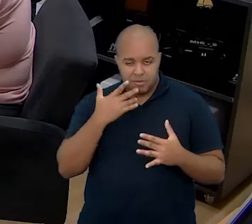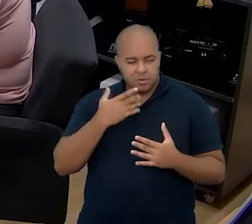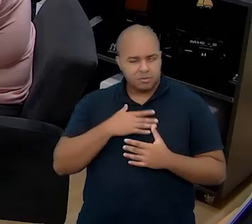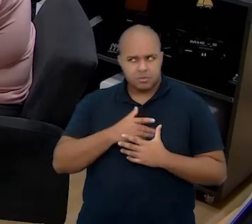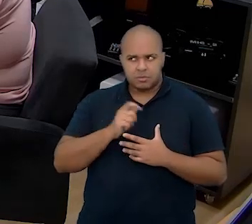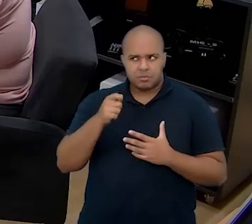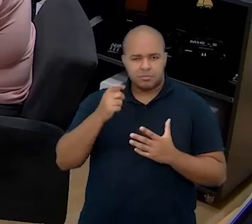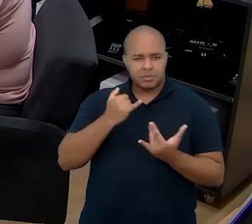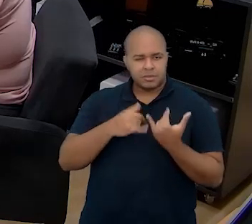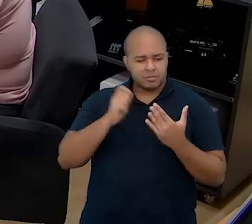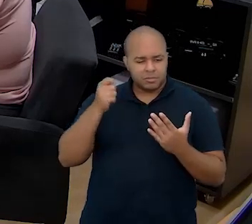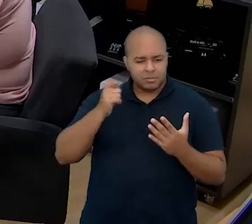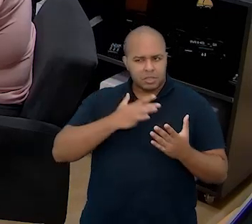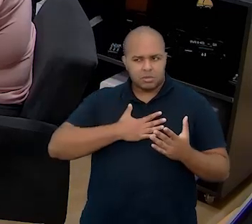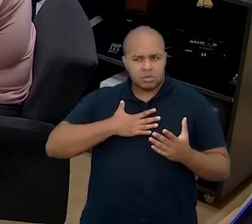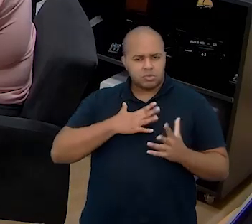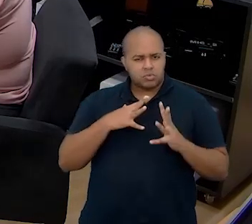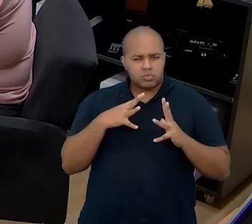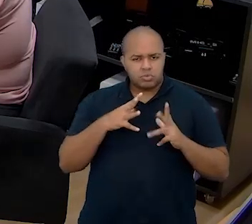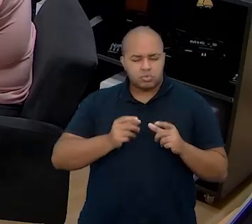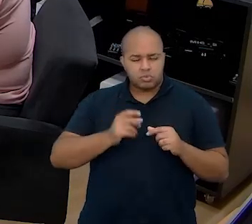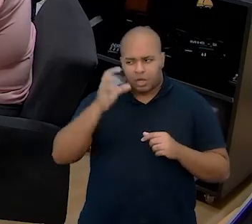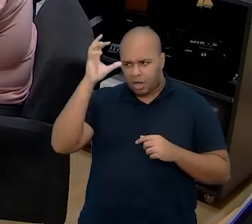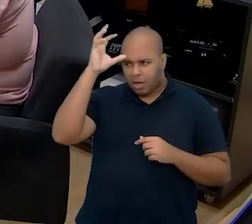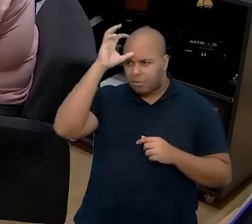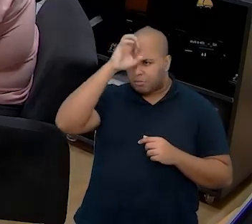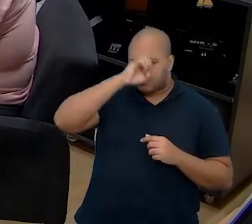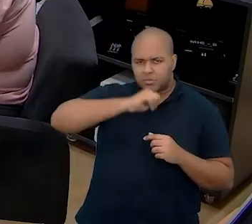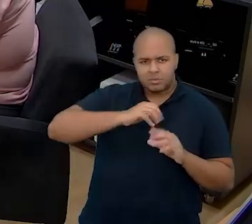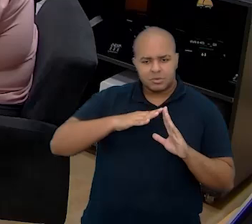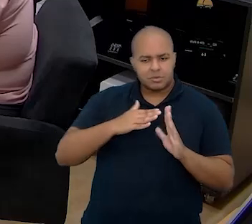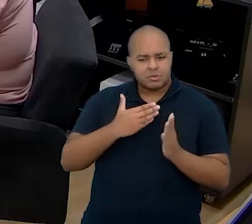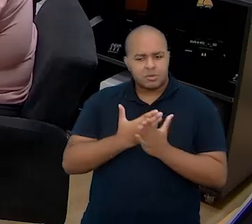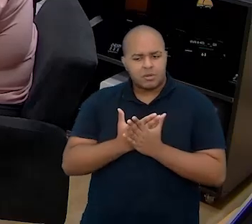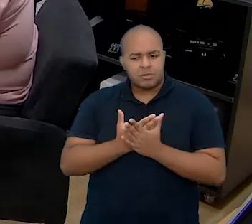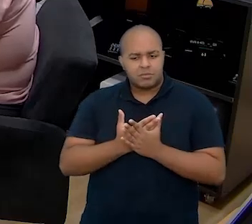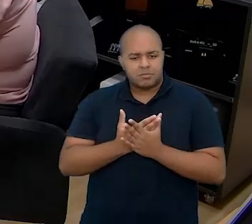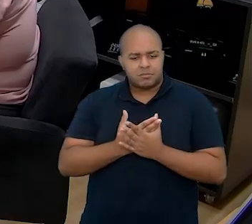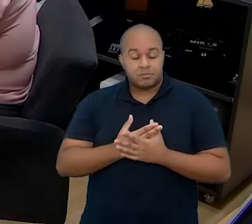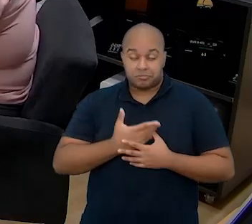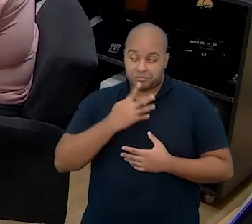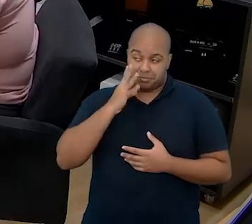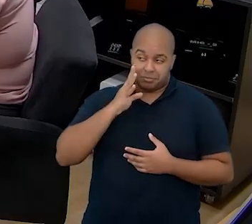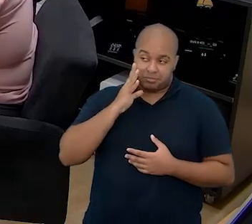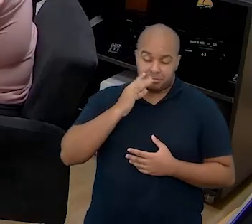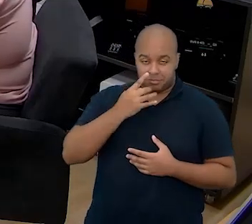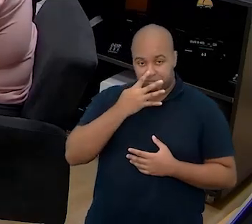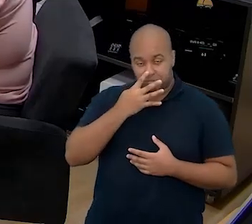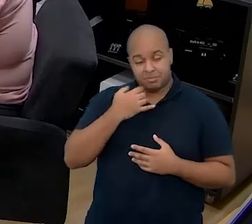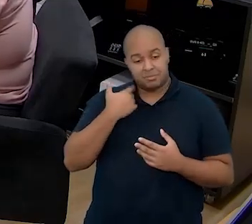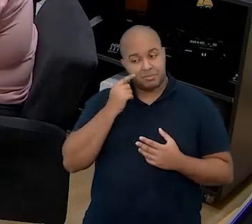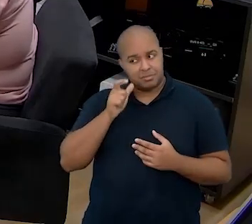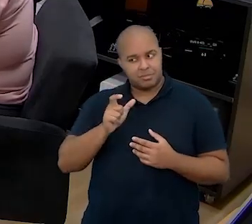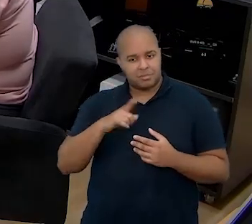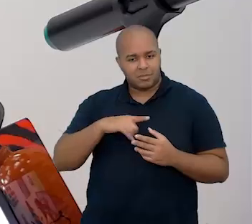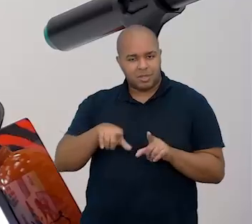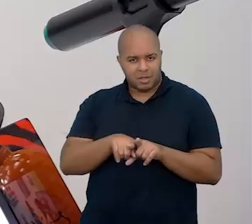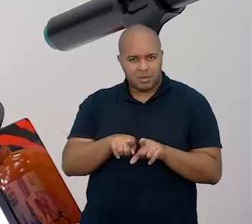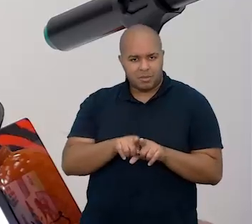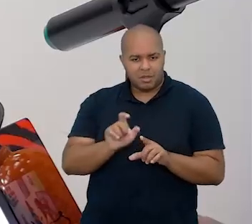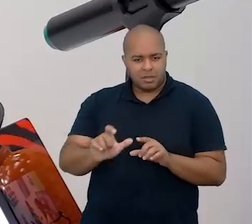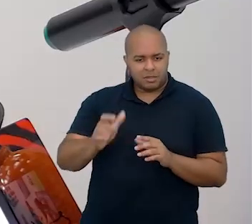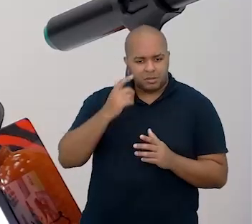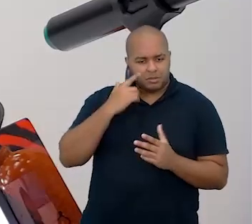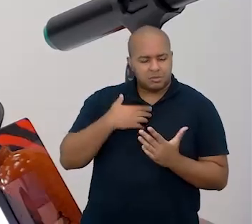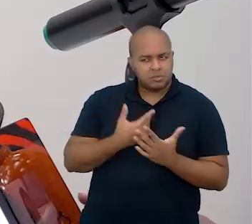mágica, que ela adorava tudo que aprendia na escola. que bacana. Aqui a gente tem também